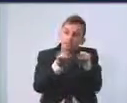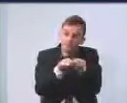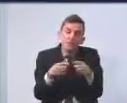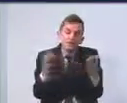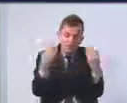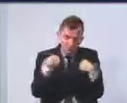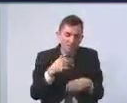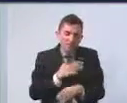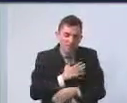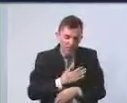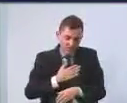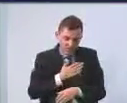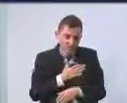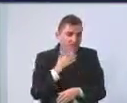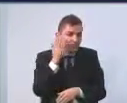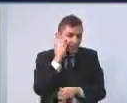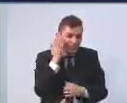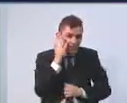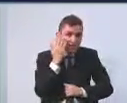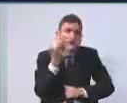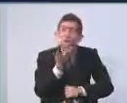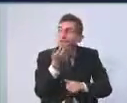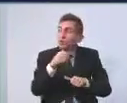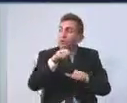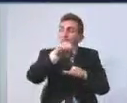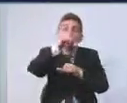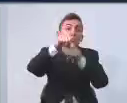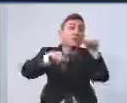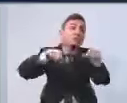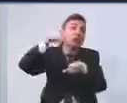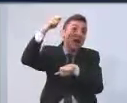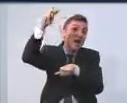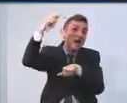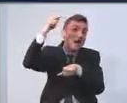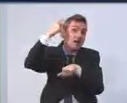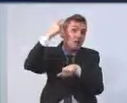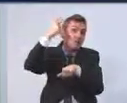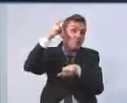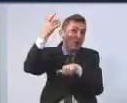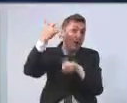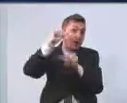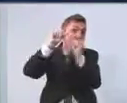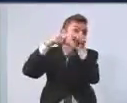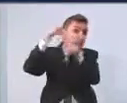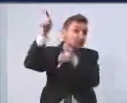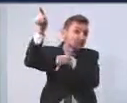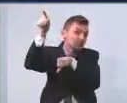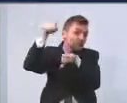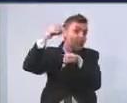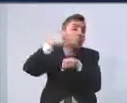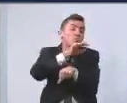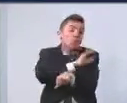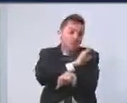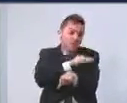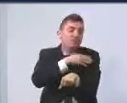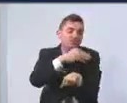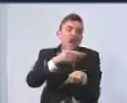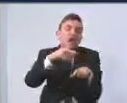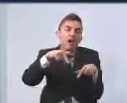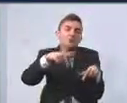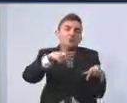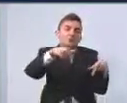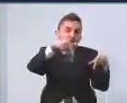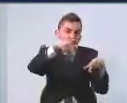sei que com a mudança de atitude política na cidade de São Paulo, a partir de 1º de janeiro, nós teremos avanços muito mais significativos